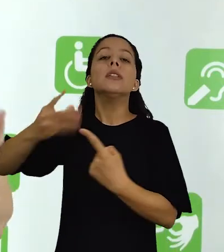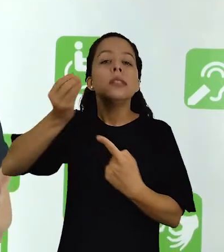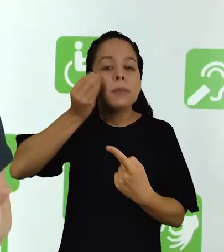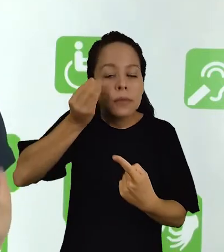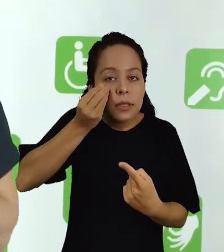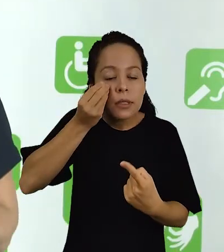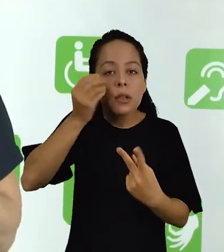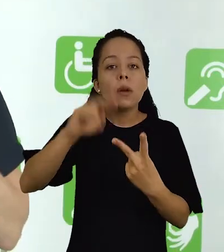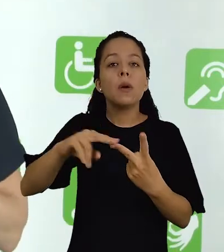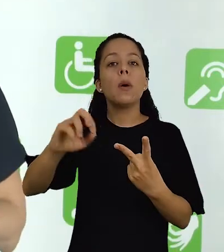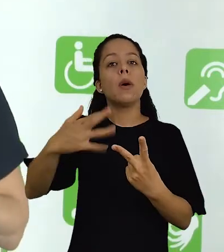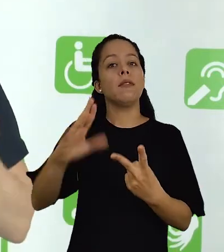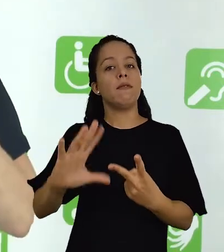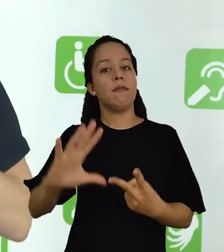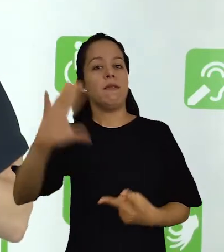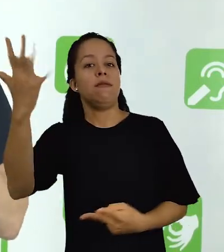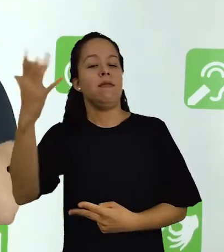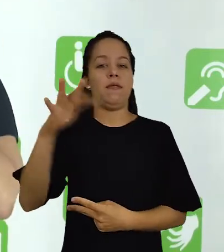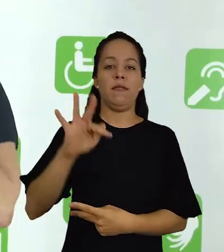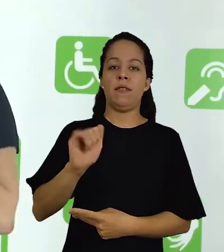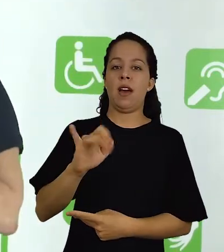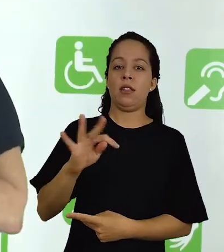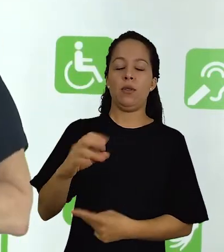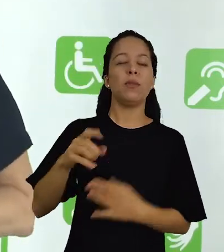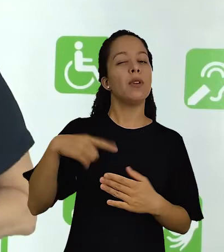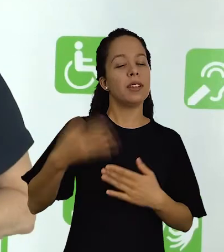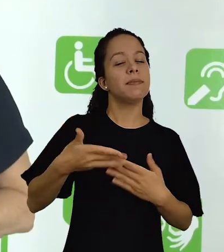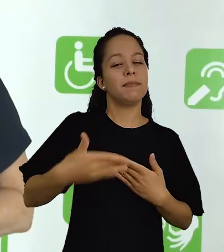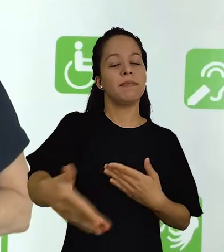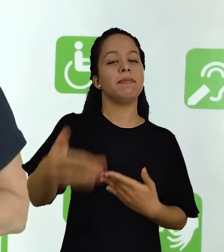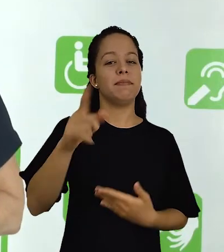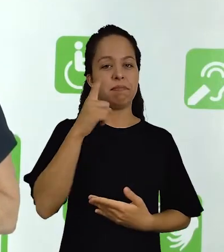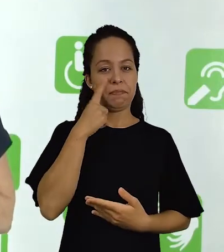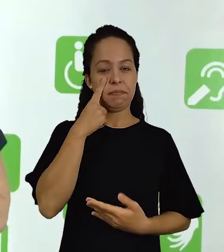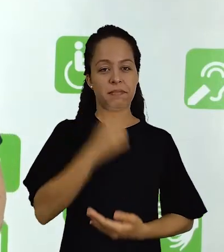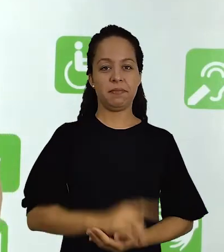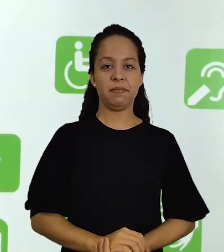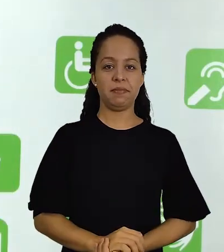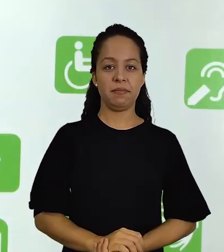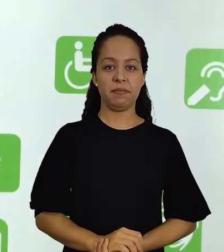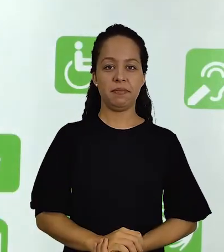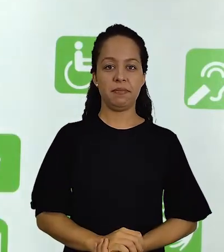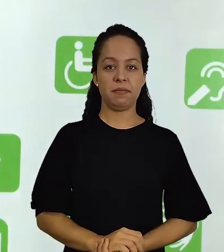experimentais ou expo-factor, que nós iremos ver um pouco mais à frente.